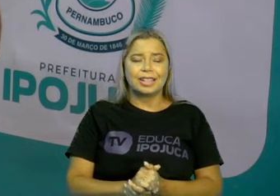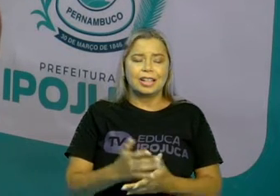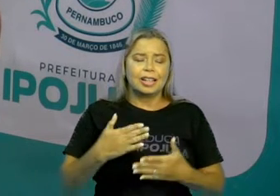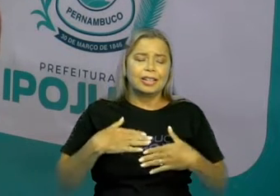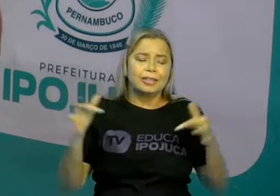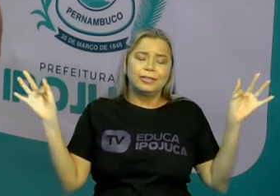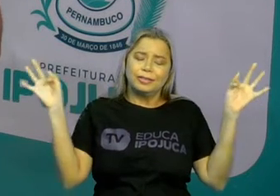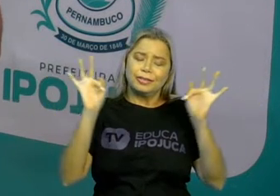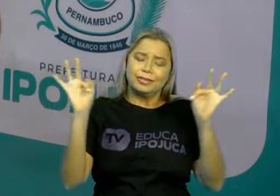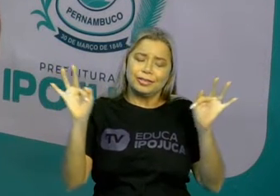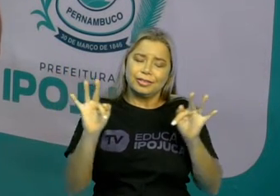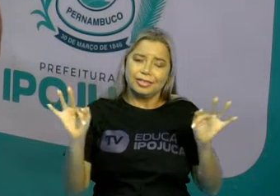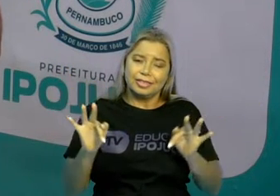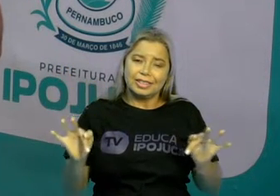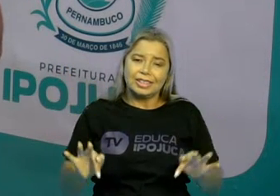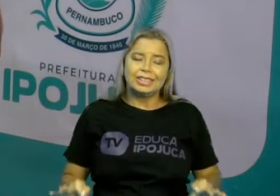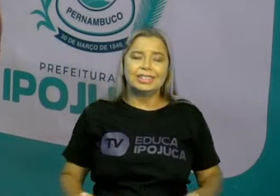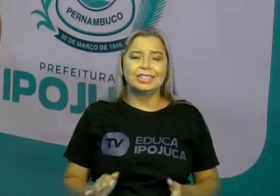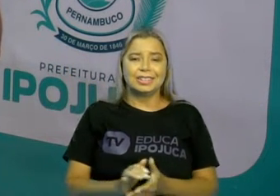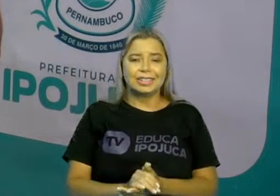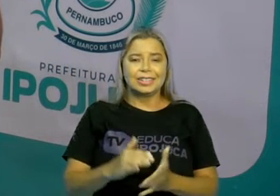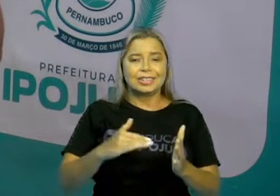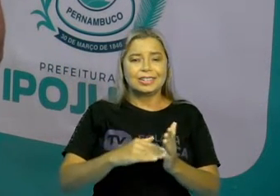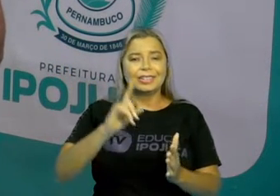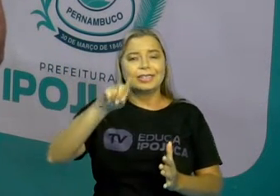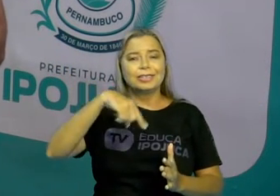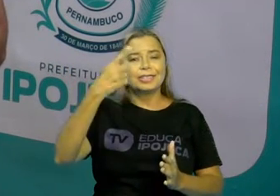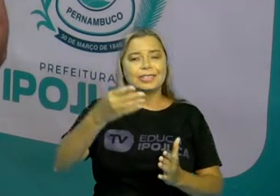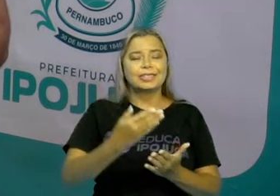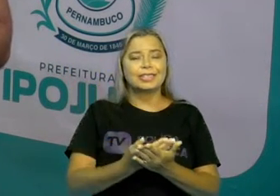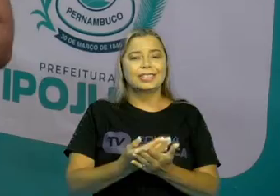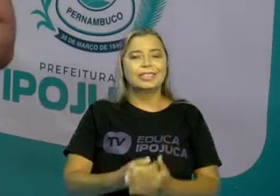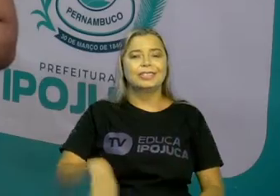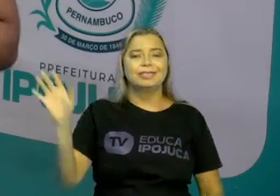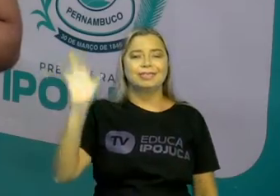muito grato pela participação e até a próxima aula.